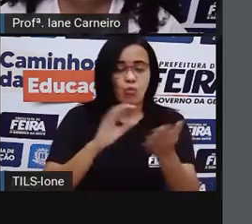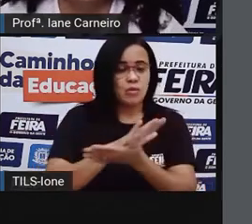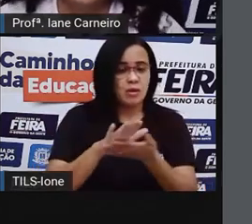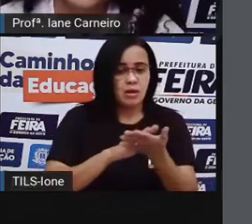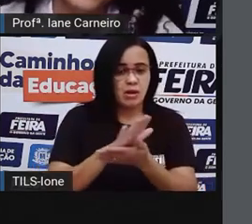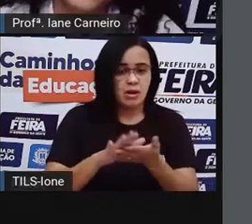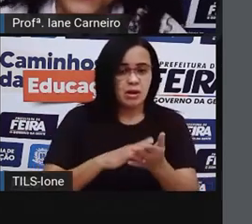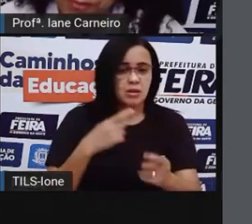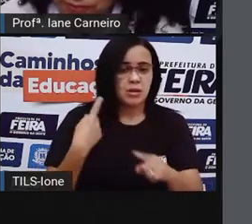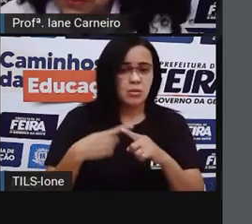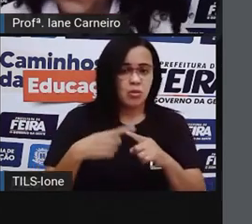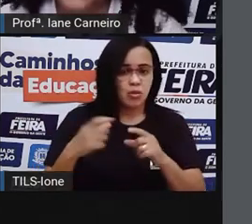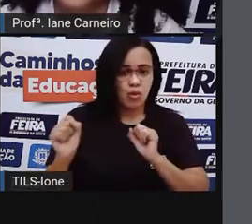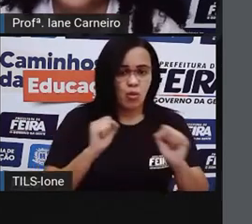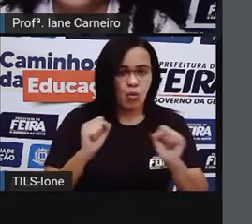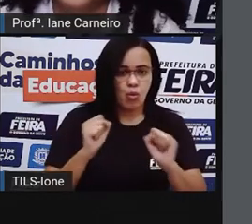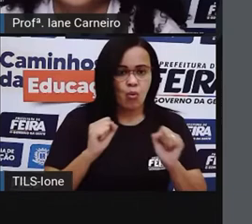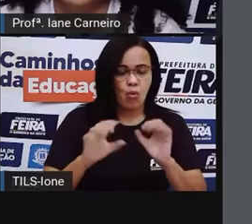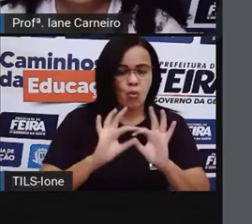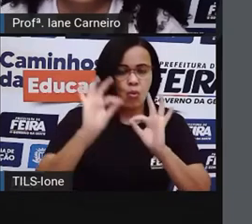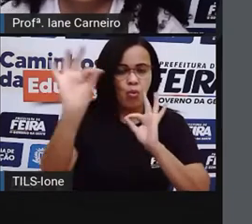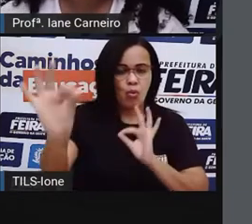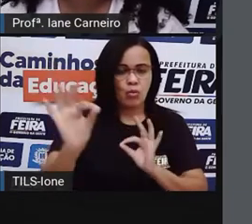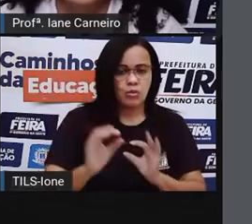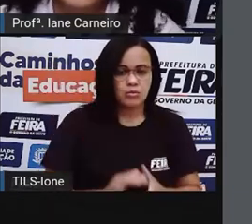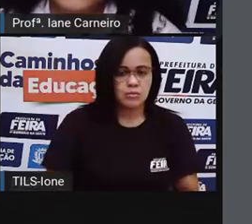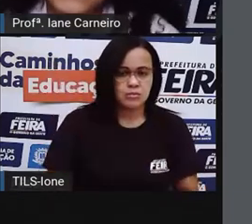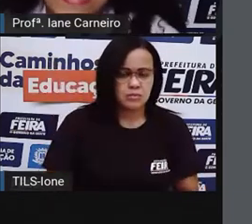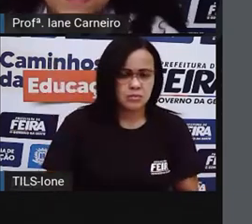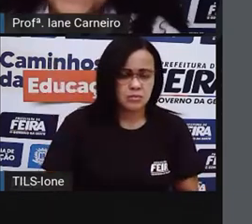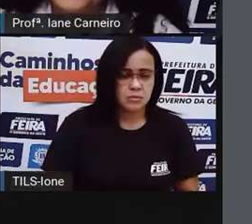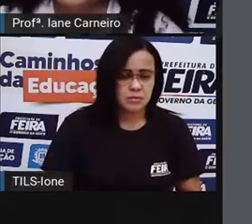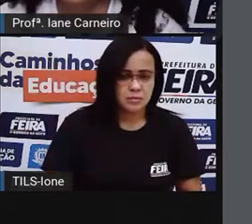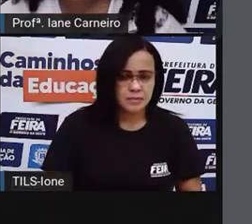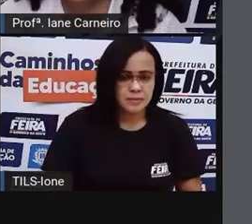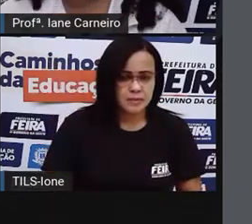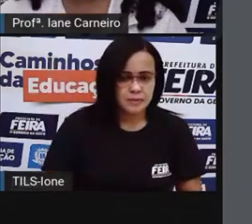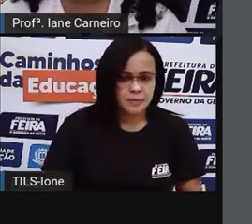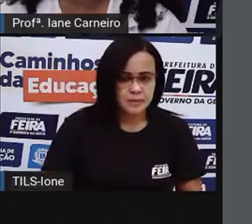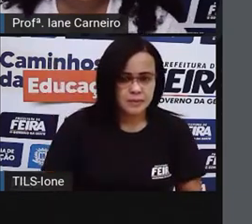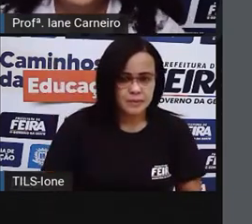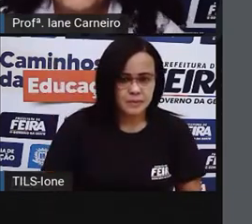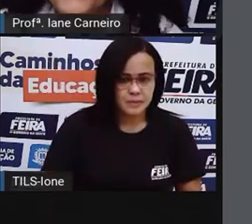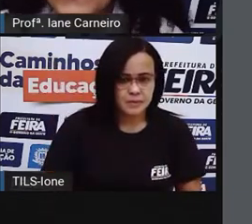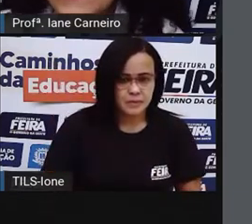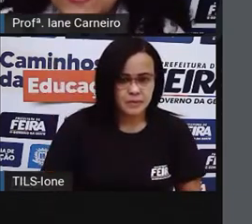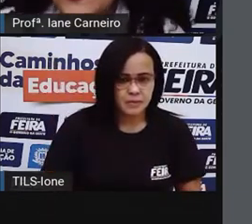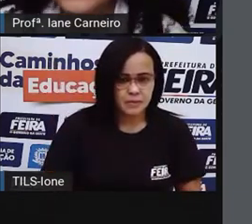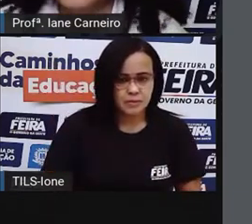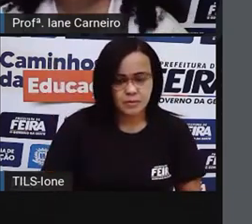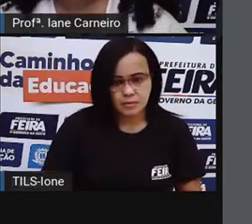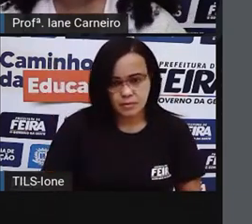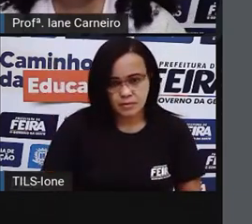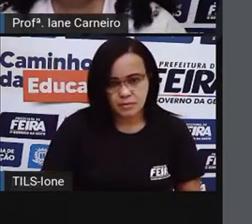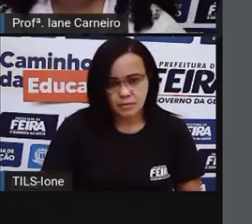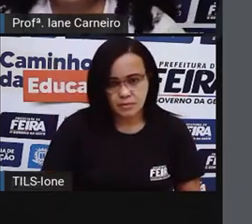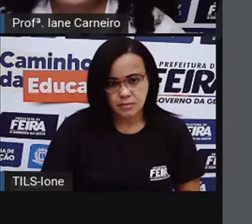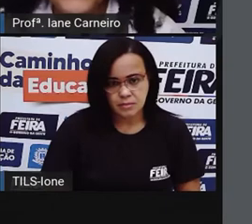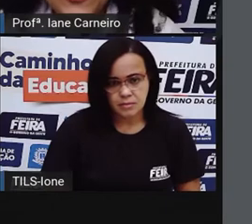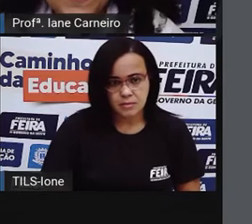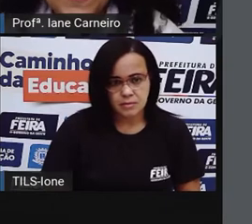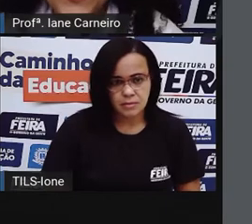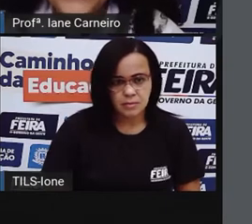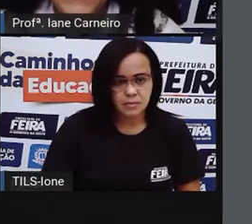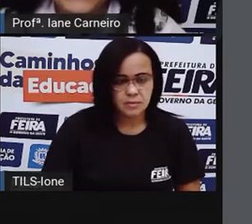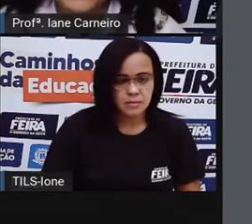livros para meninos. Sete sábios prepararam um inseticida. Os